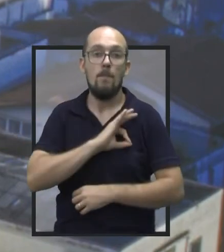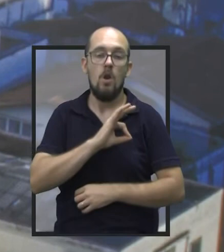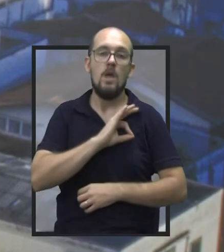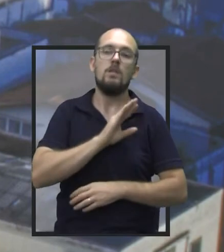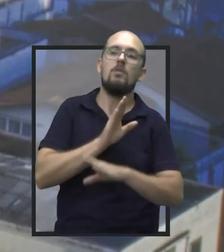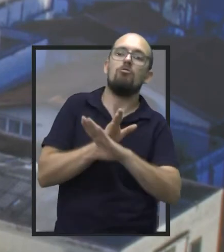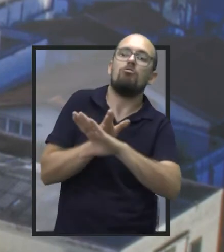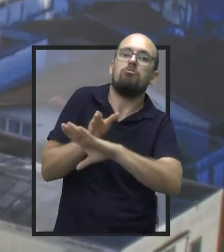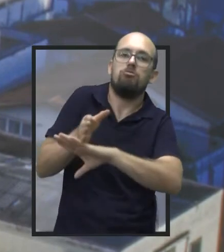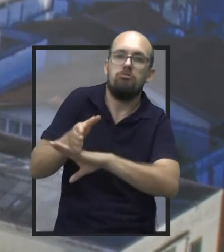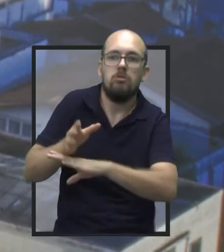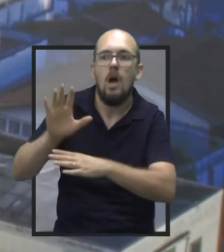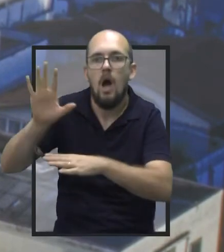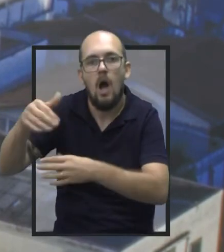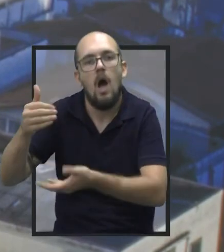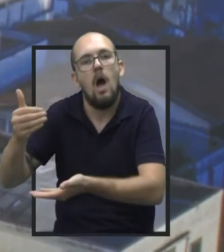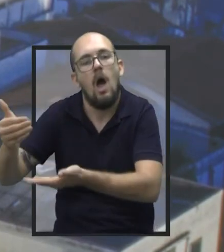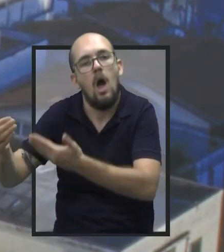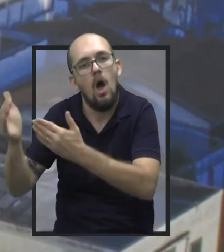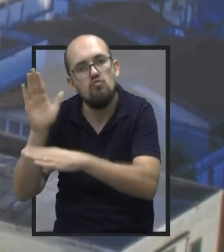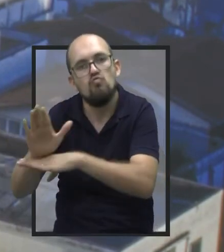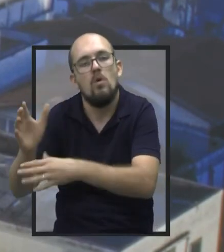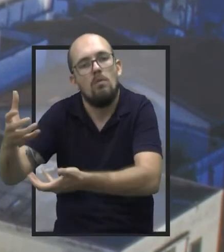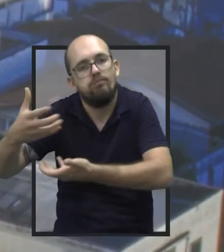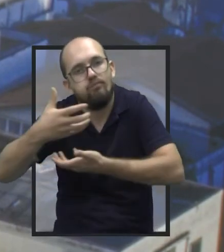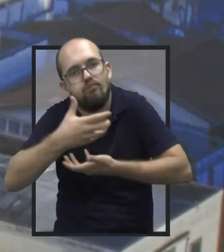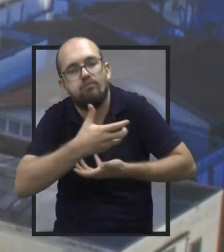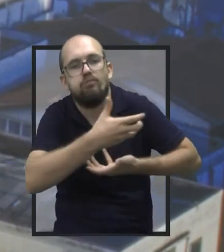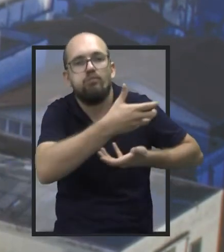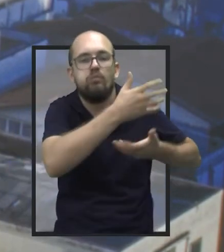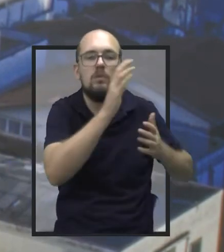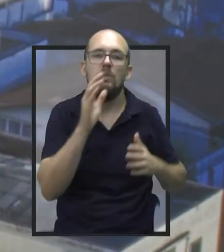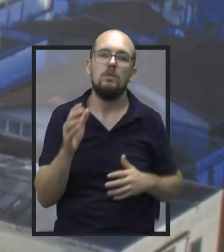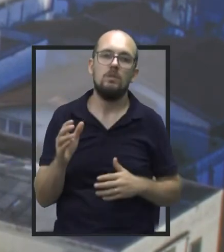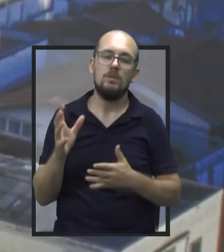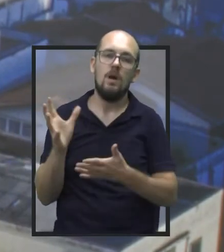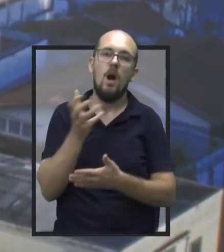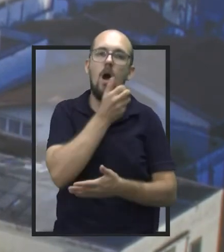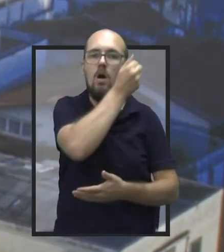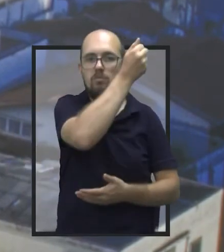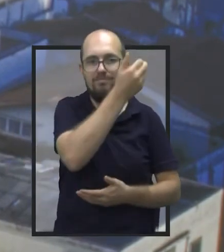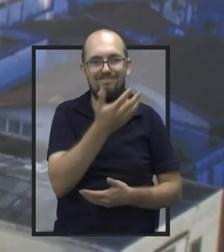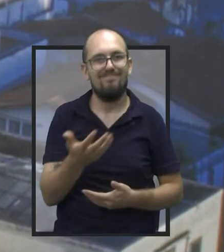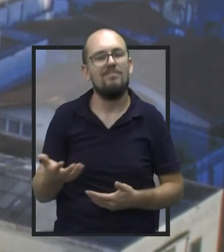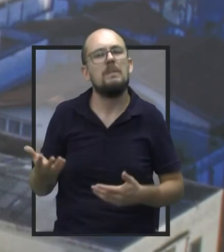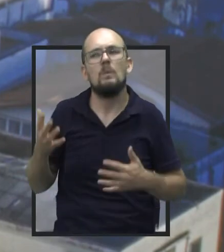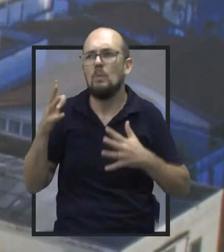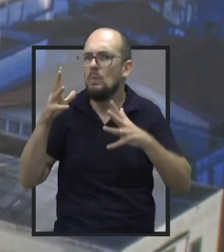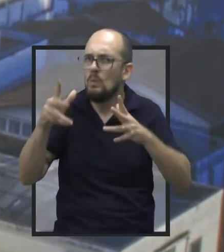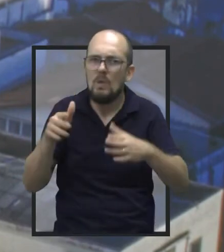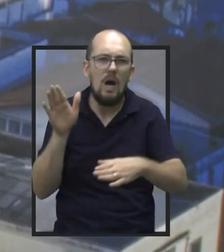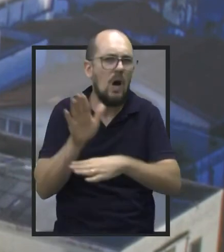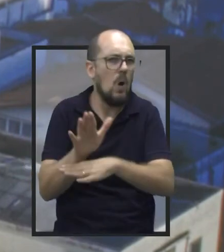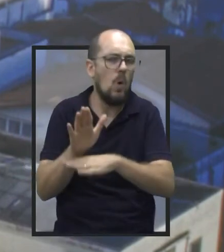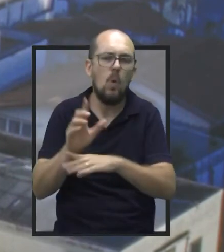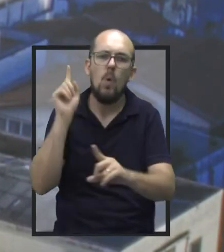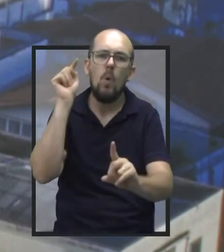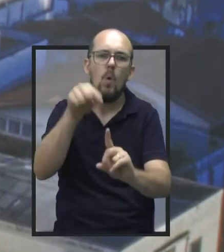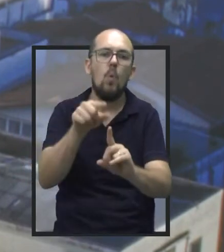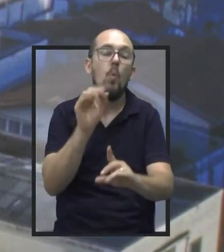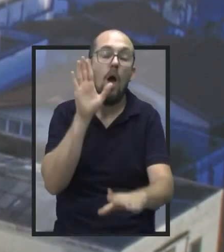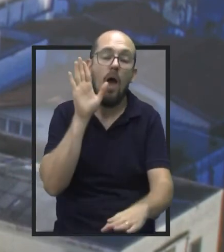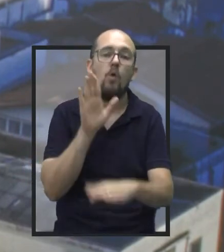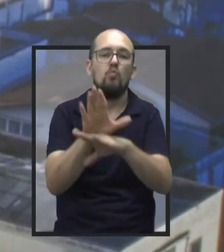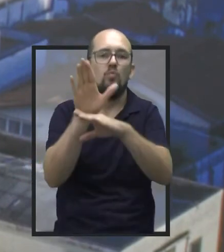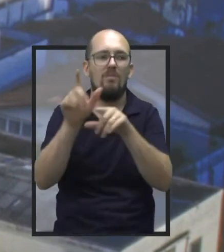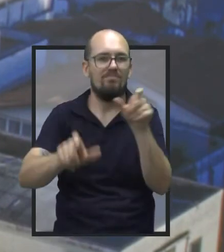madrugada e ajudaram. Então, assim, foi uma força-tarefa de todos, né? De todos por um bem. Então, assim,